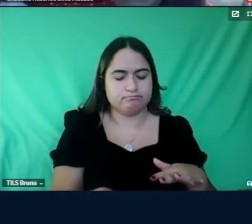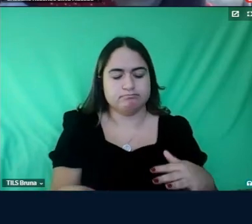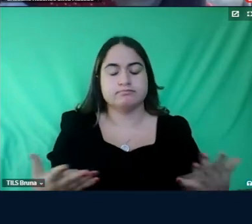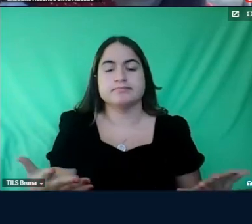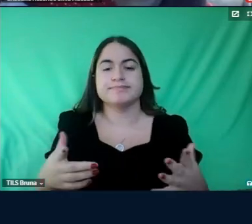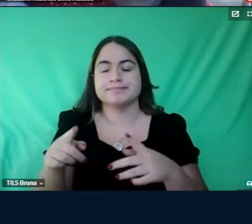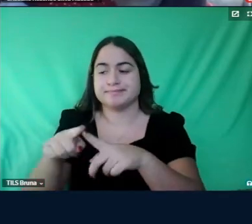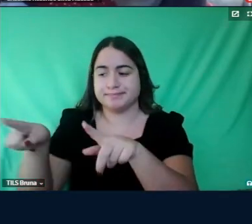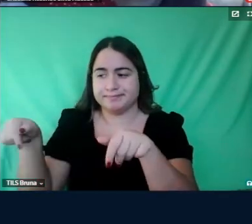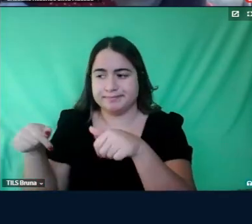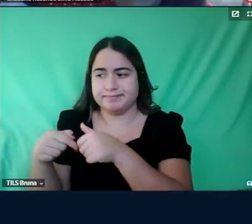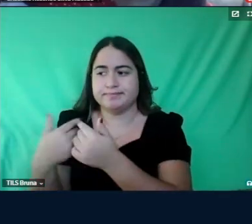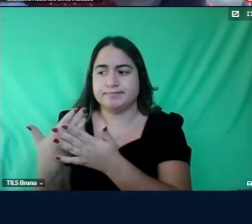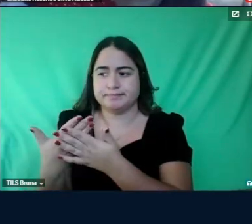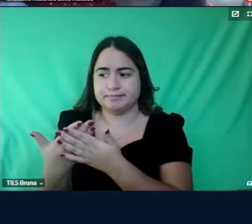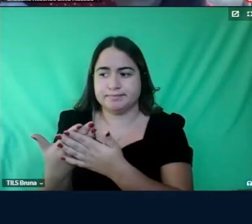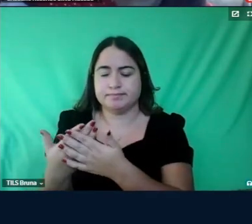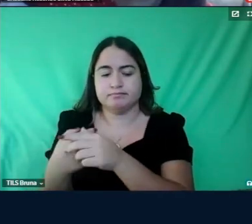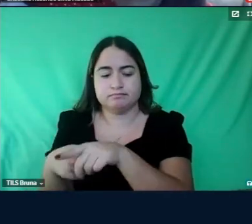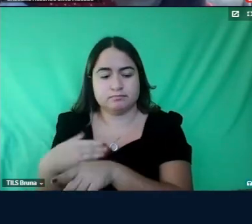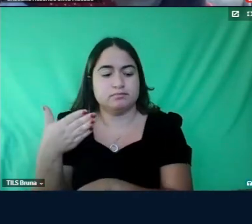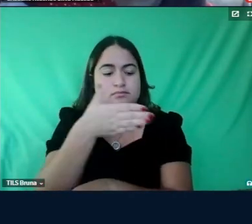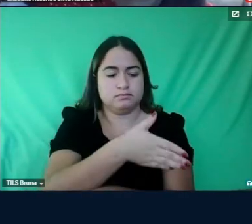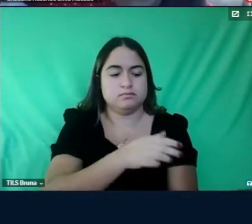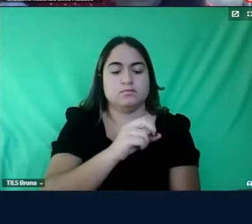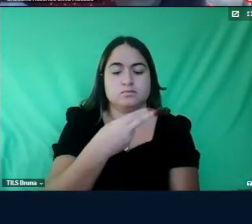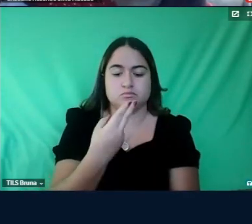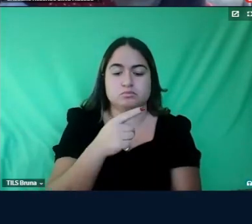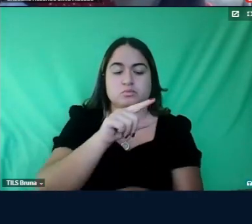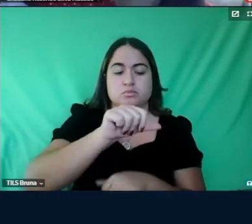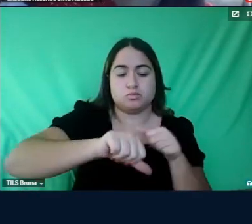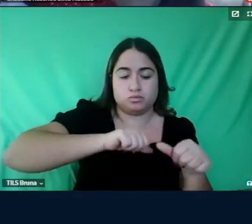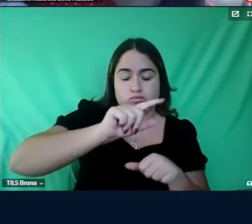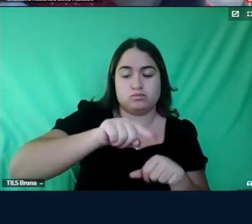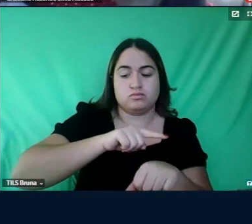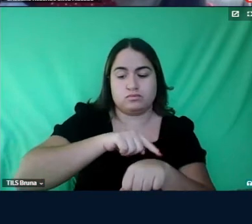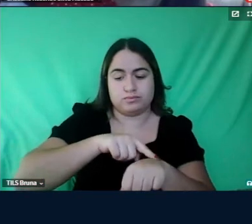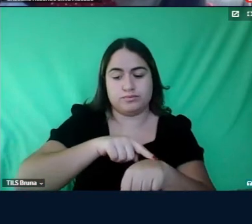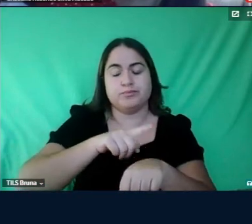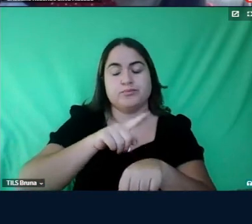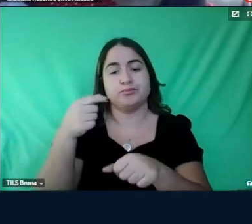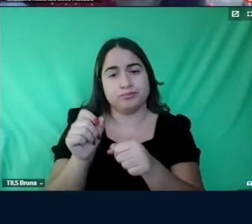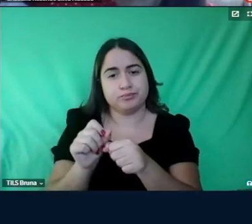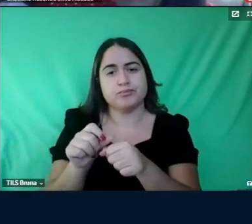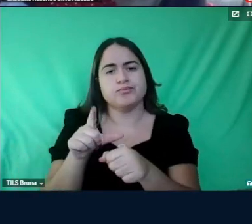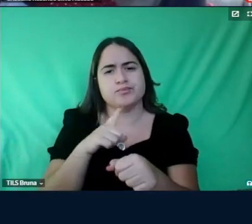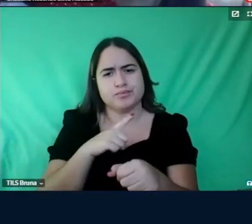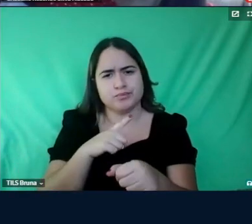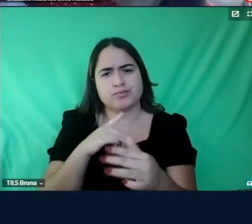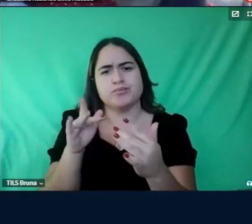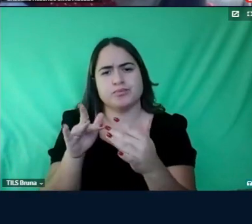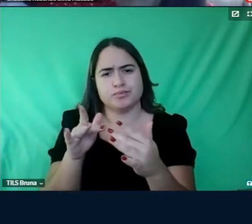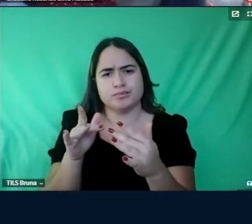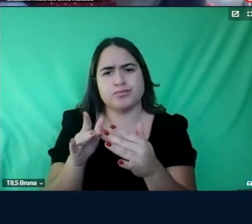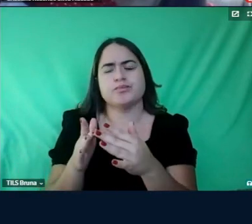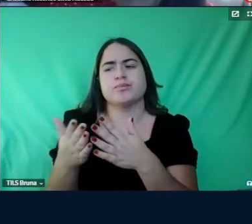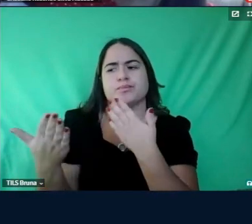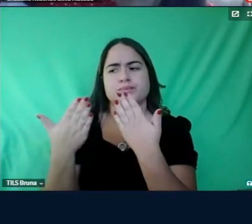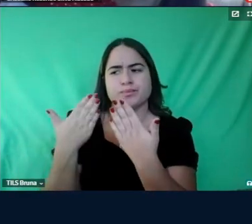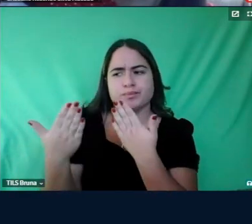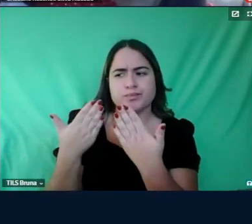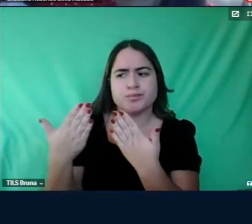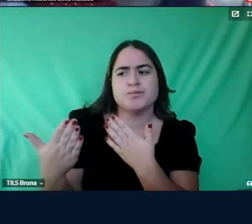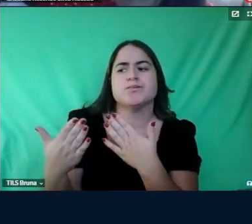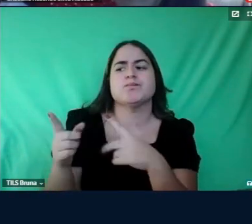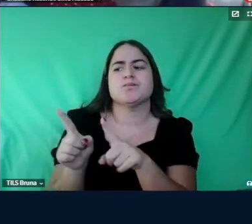ou ele faz no contraturno aí ele tem um atendimento de um psicopedagogo de um psicólogo né mas o que a gente